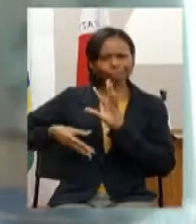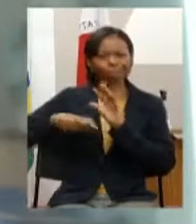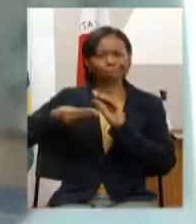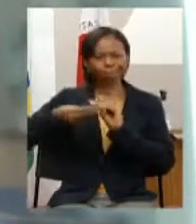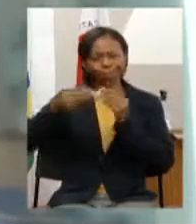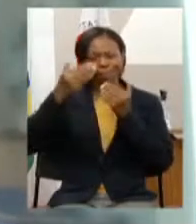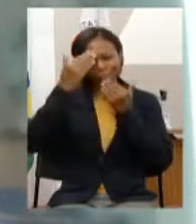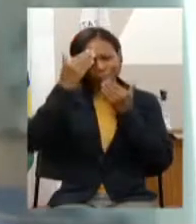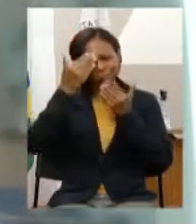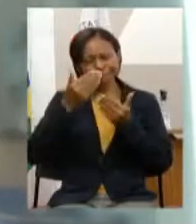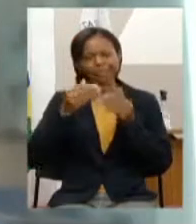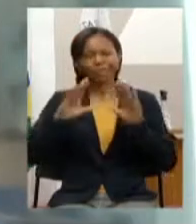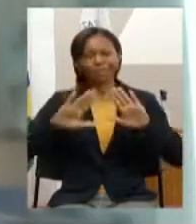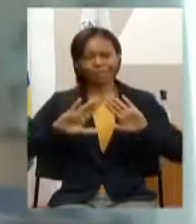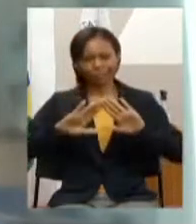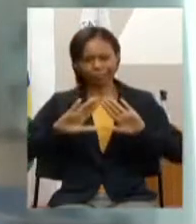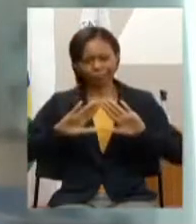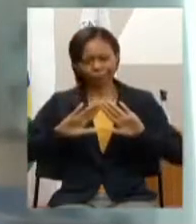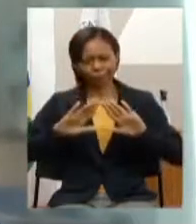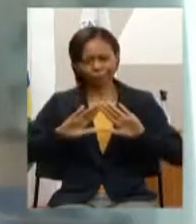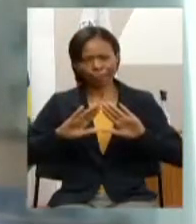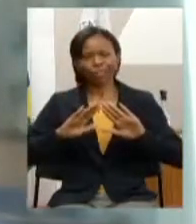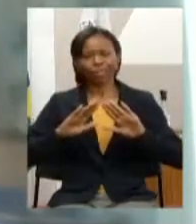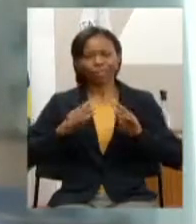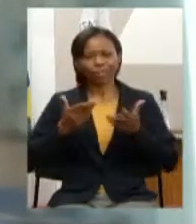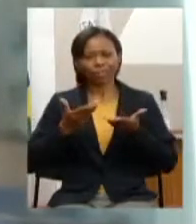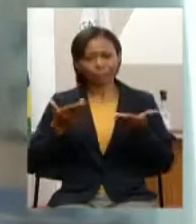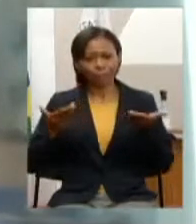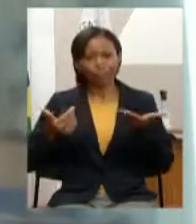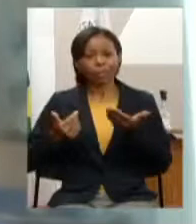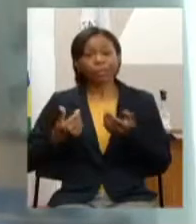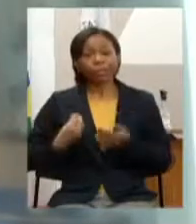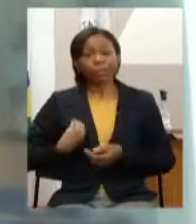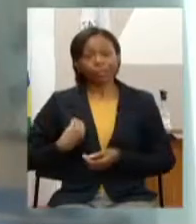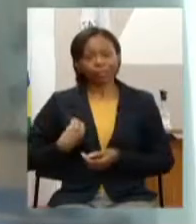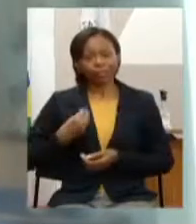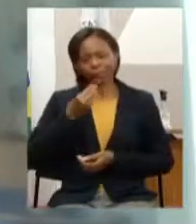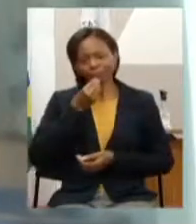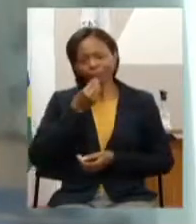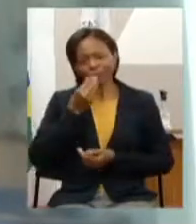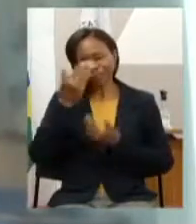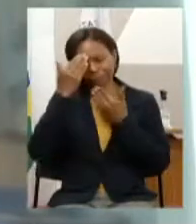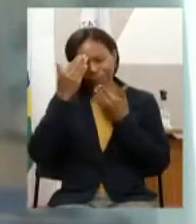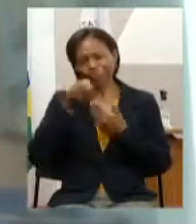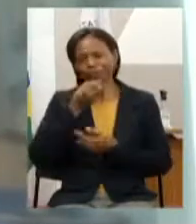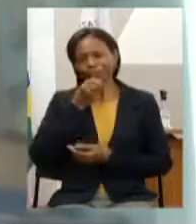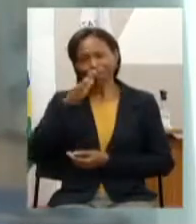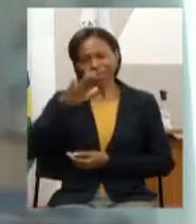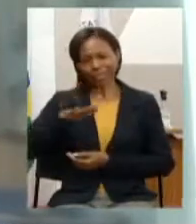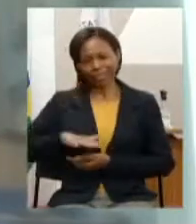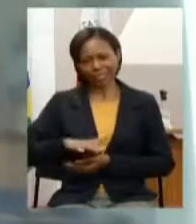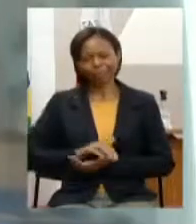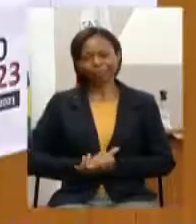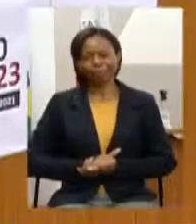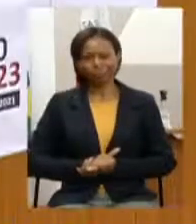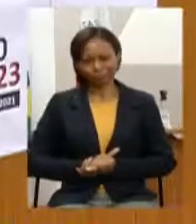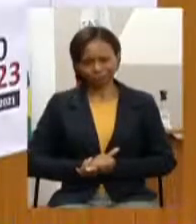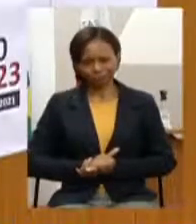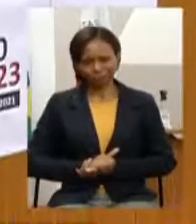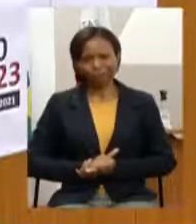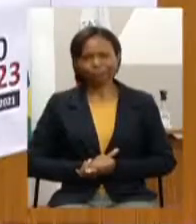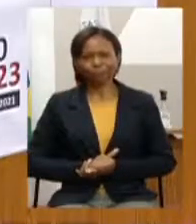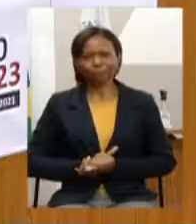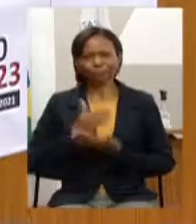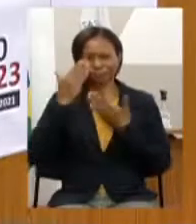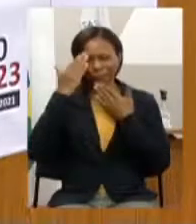Assembleia Legislativa ao deputado e a todos os presentes a oportunidade boa tarde a todos Obrigado Luiz